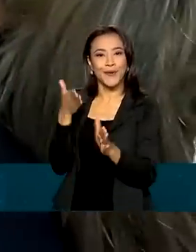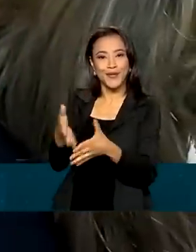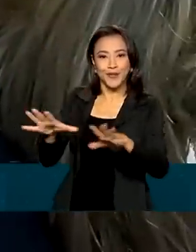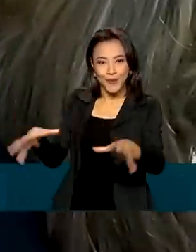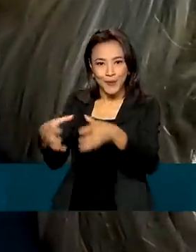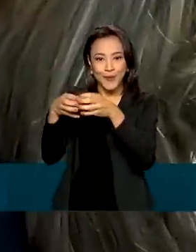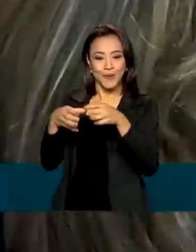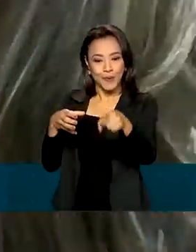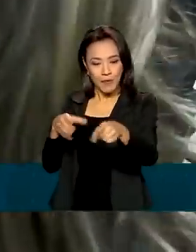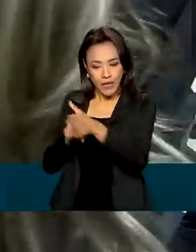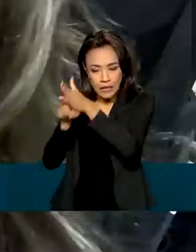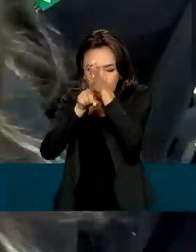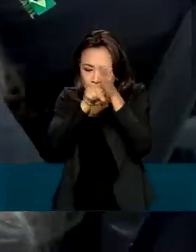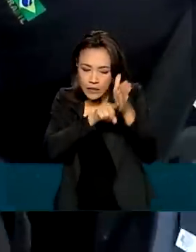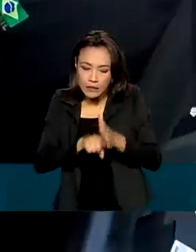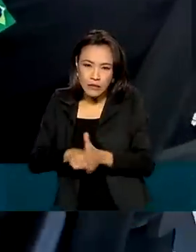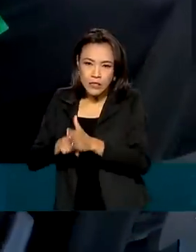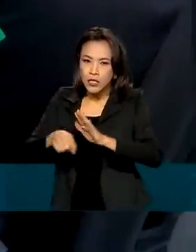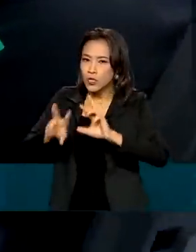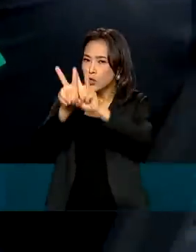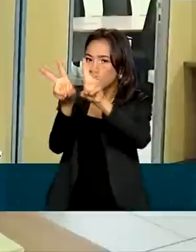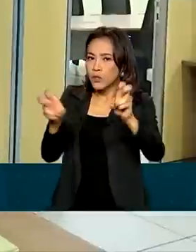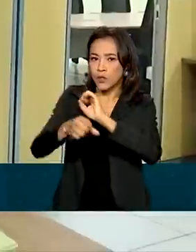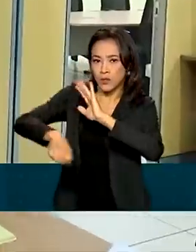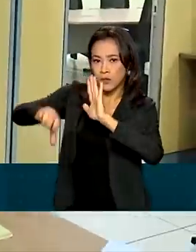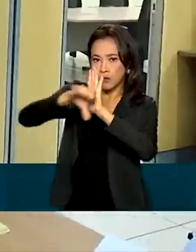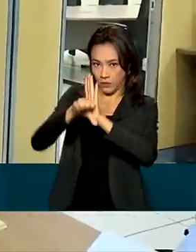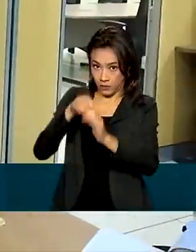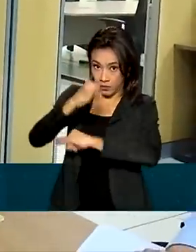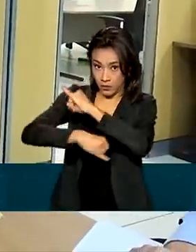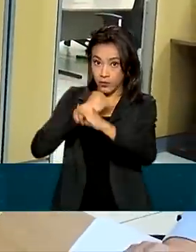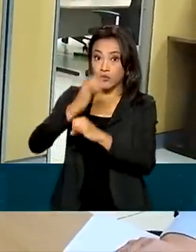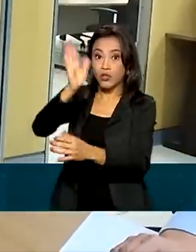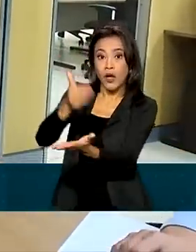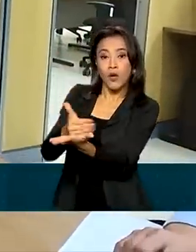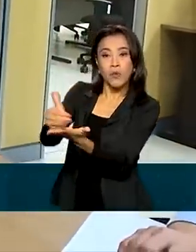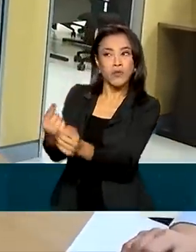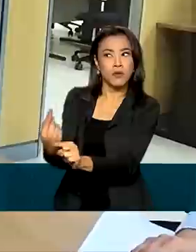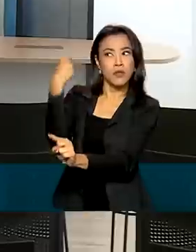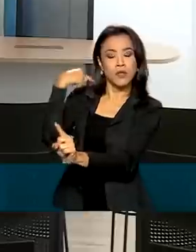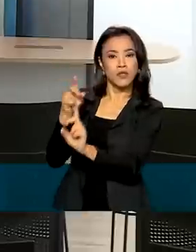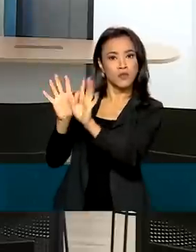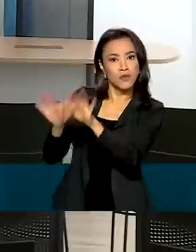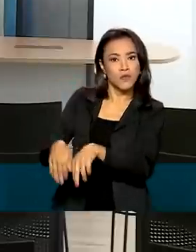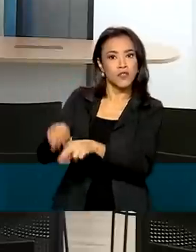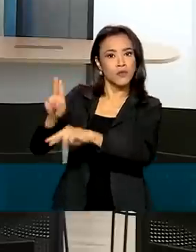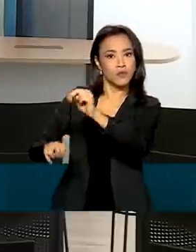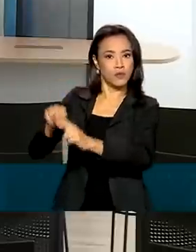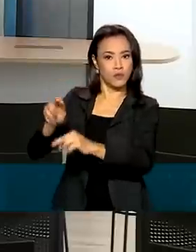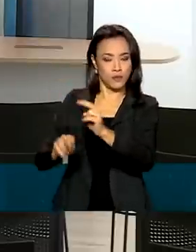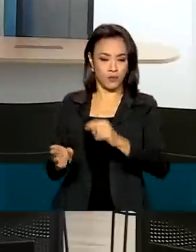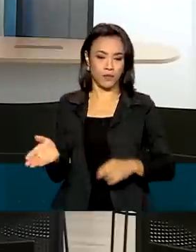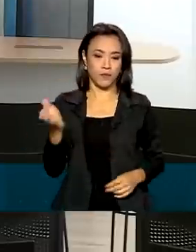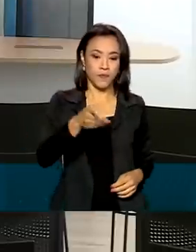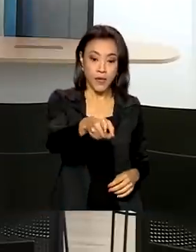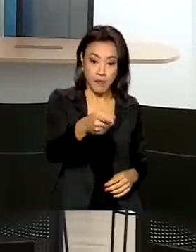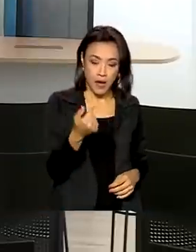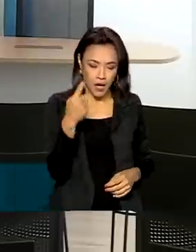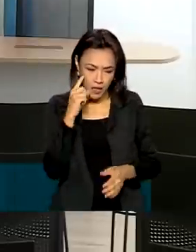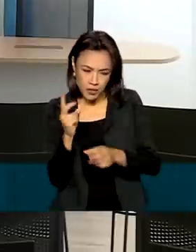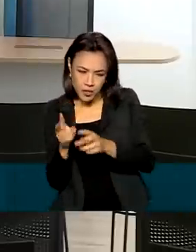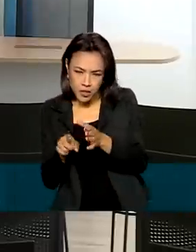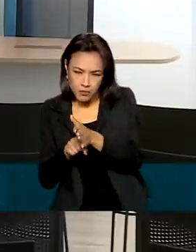Investigação de Crimes Cibernéticos, que já está em operação desde o final de junho. Para detectar atuação de